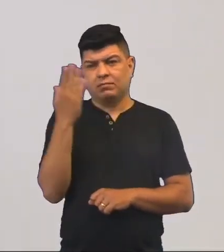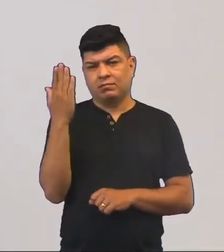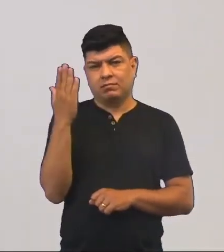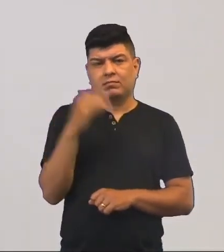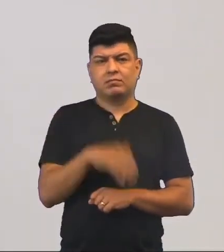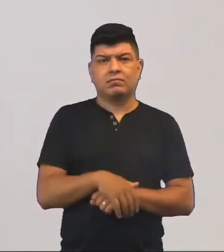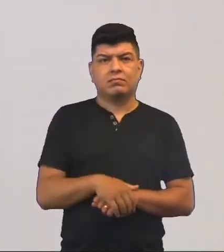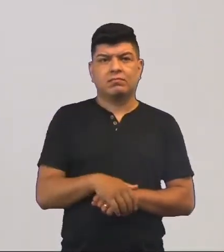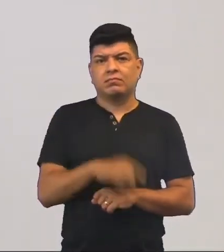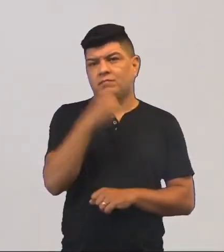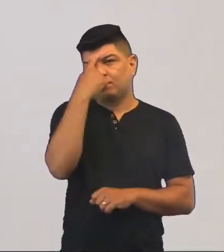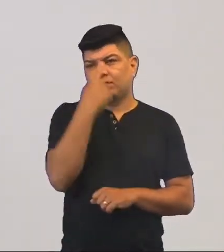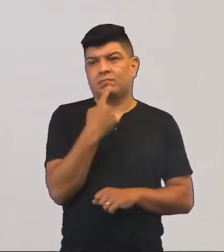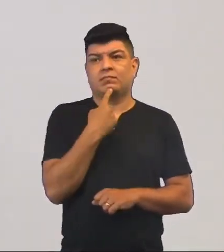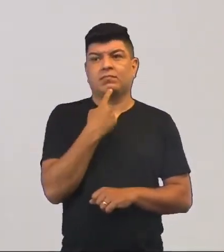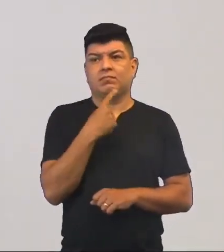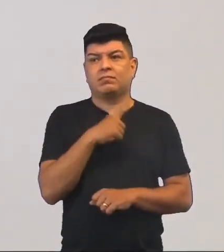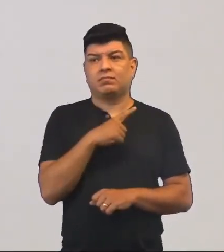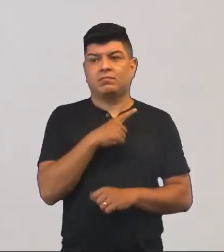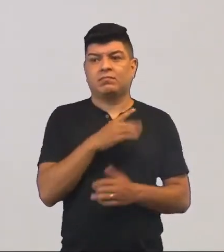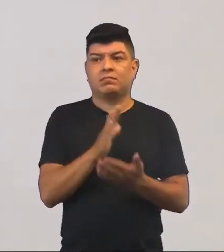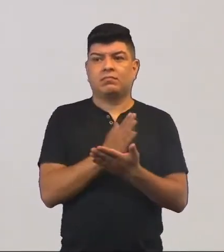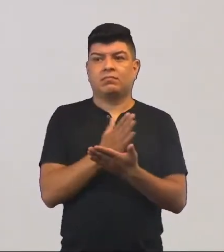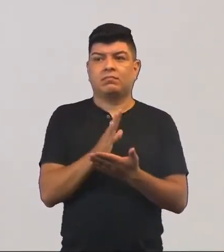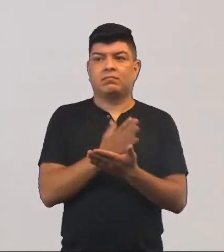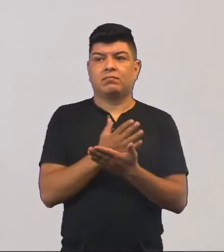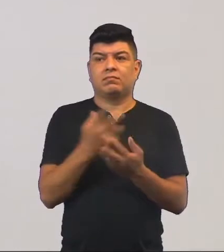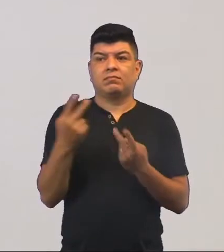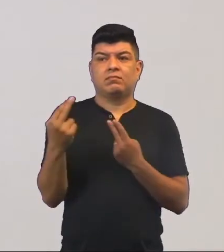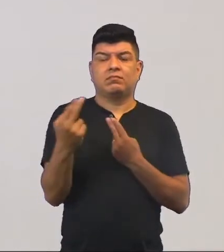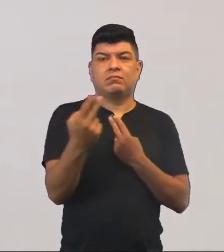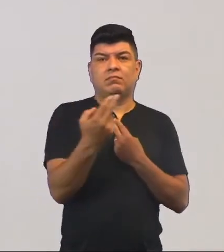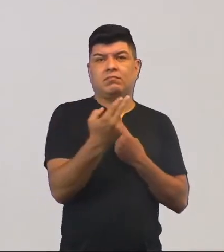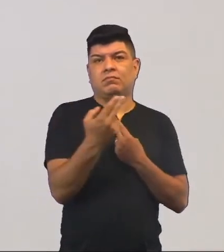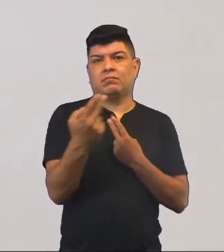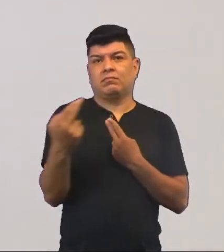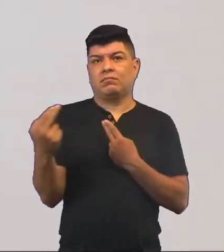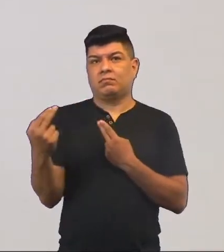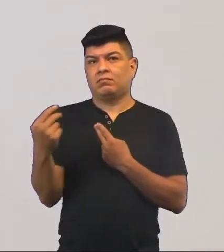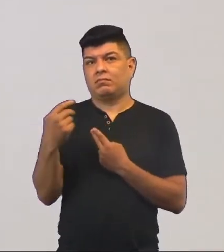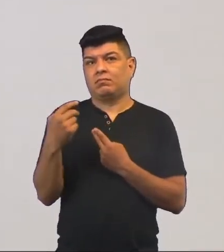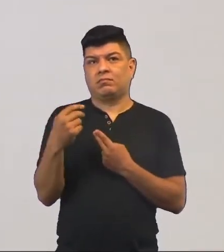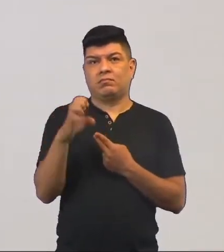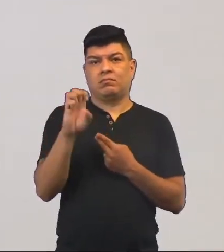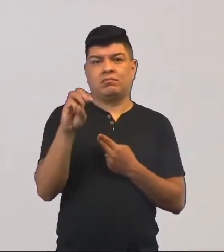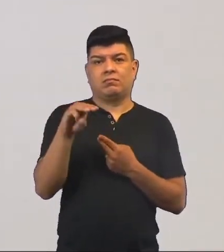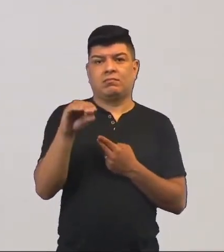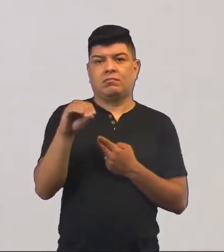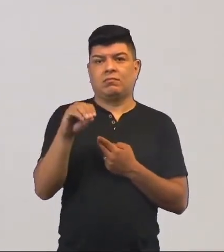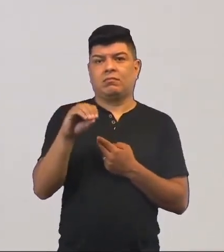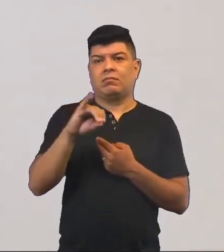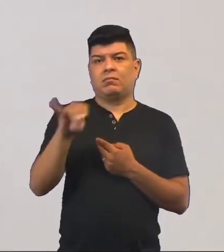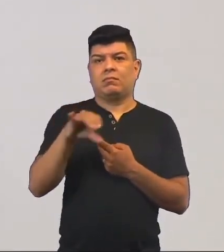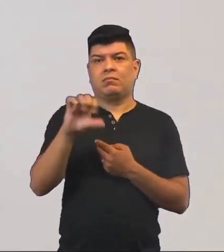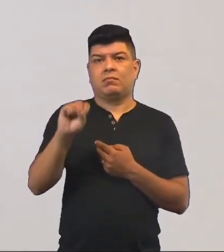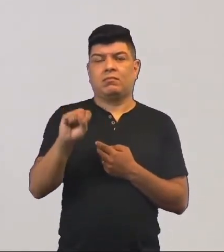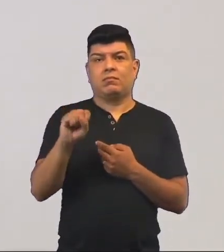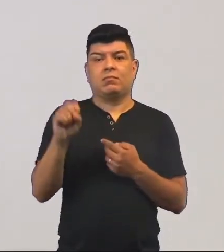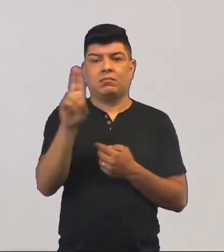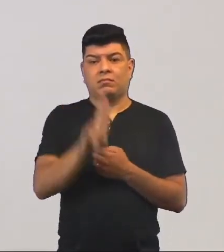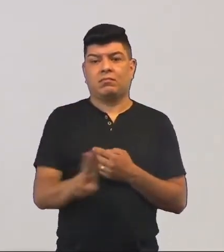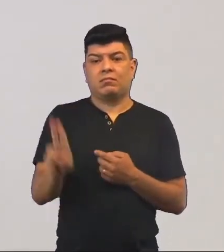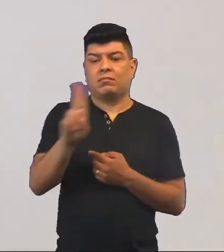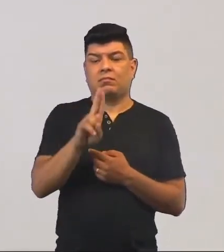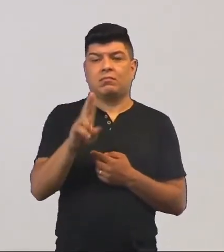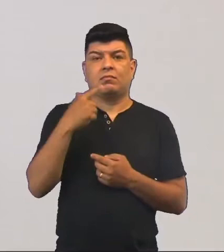nessas figuras, tem alguma coisa de semelhança entre os emojis que nós utilizamos hoje e